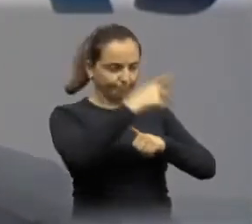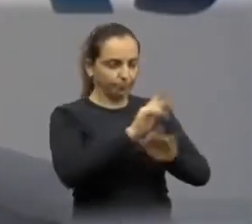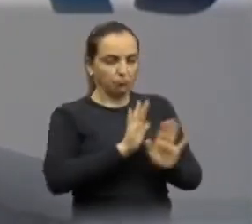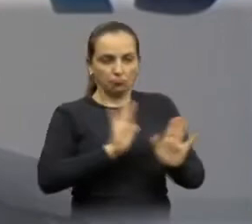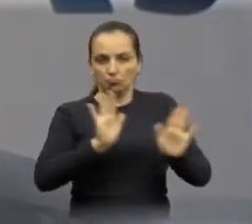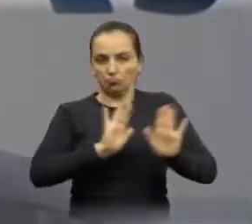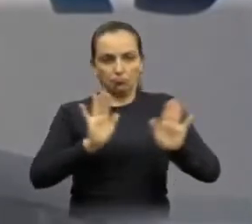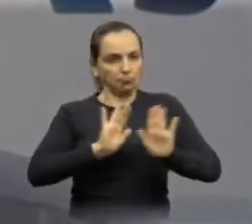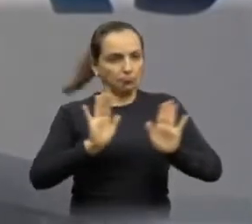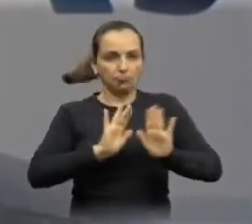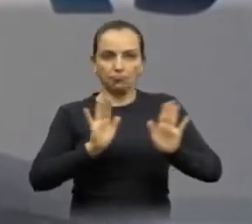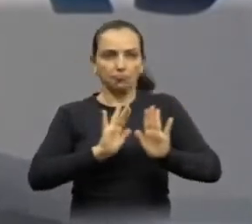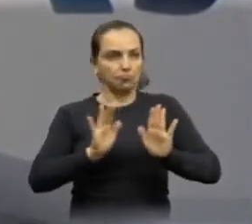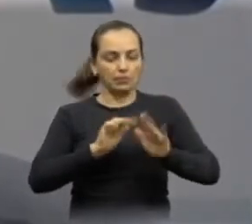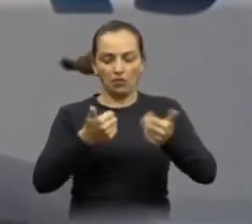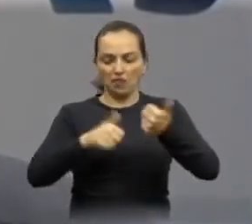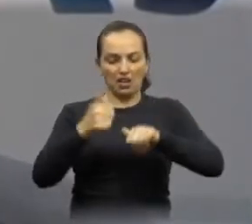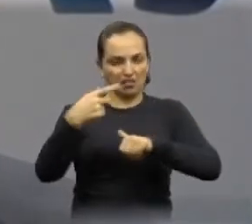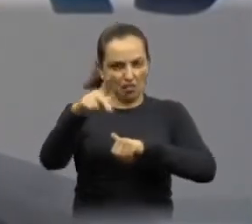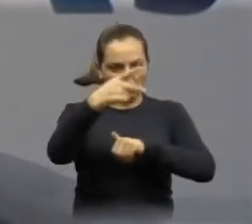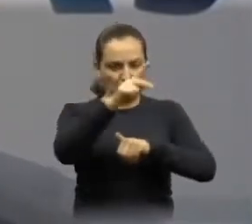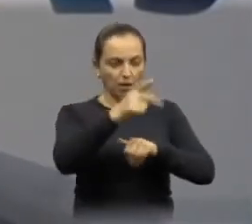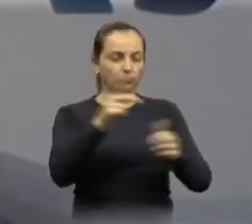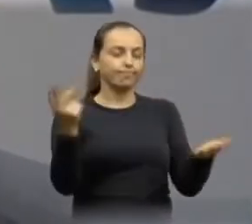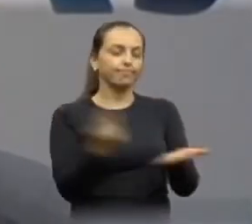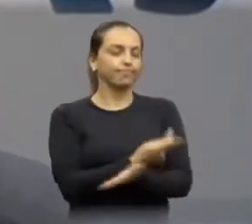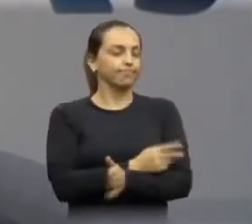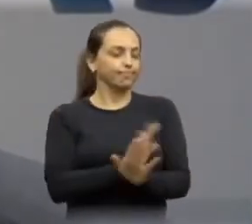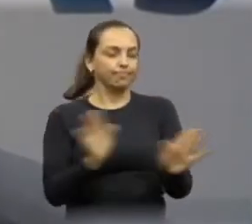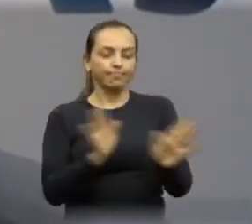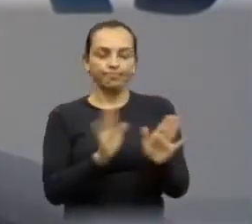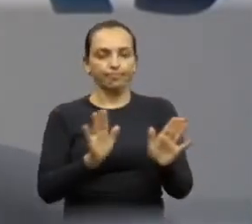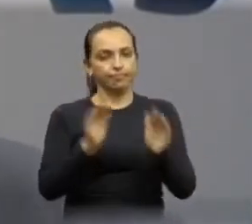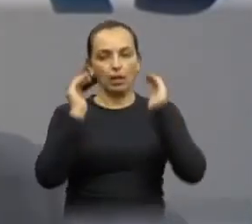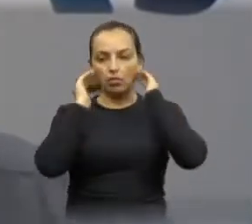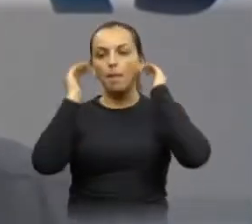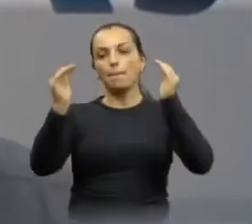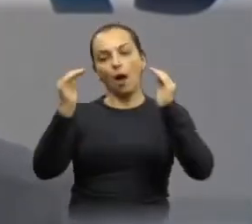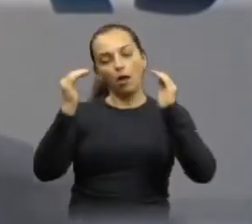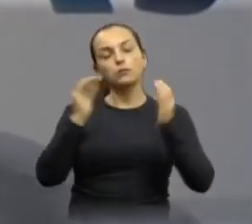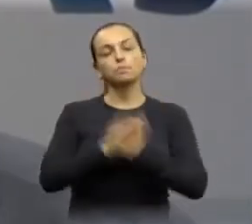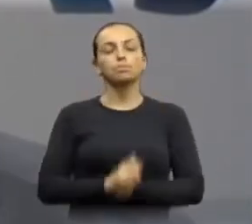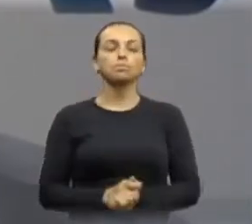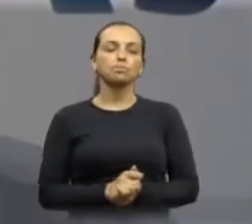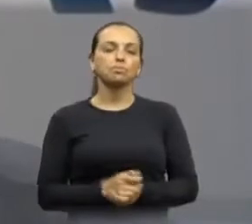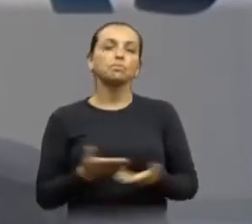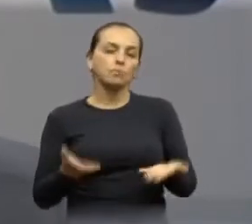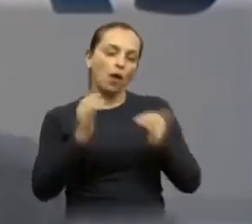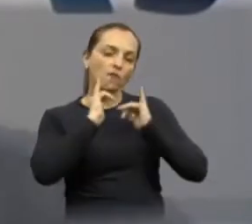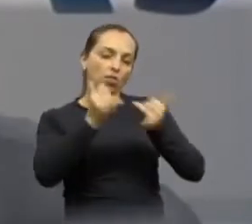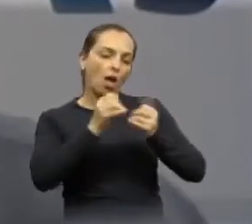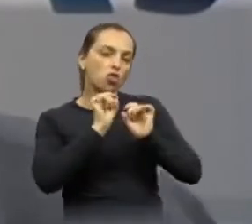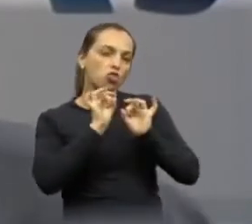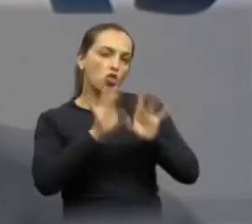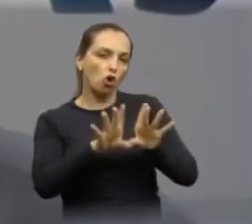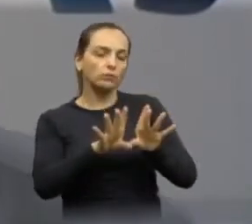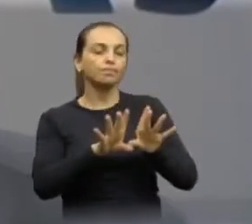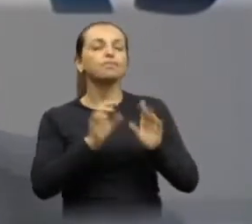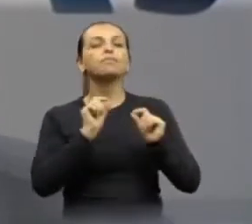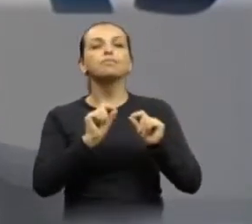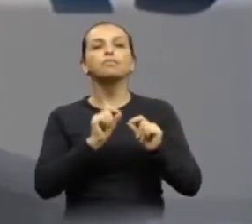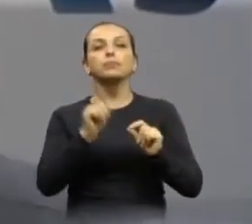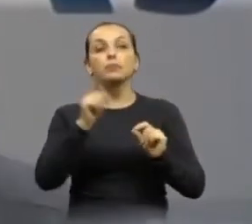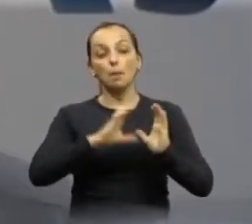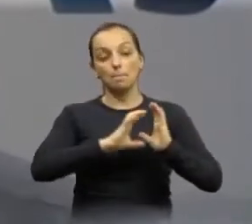companheiro, né? Não fazer avaliação do seu companheiro. Isso é um item de respeito, tá? Então, é isso que eu queria dar esse recado. E dizer que